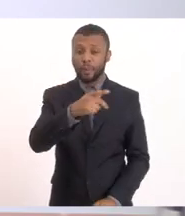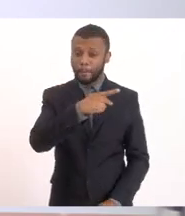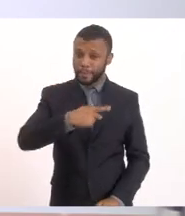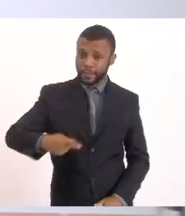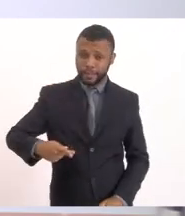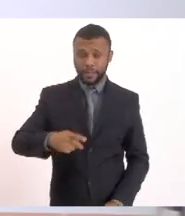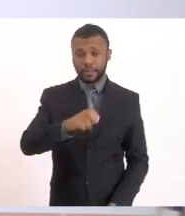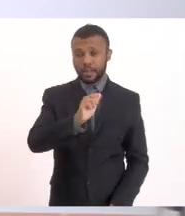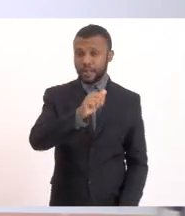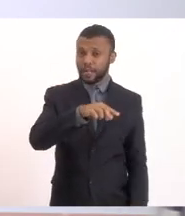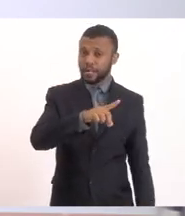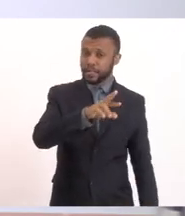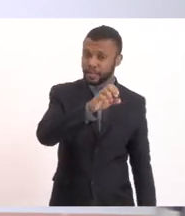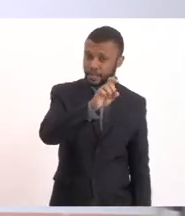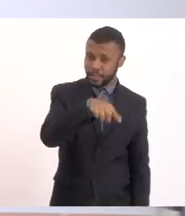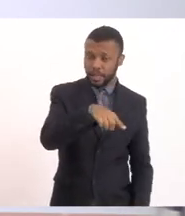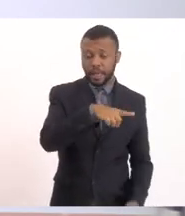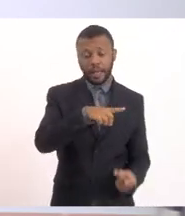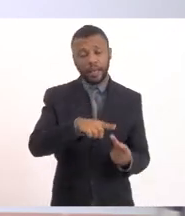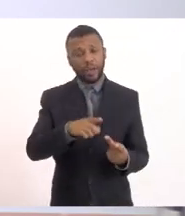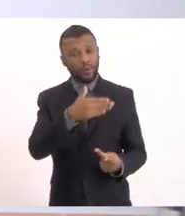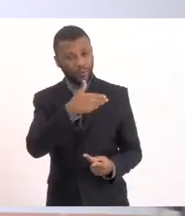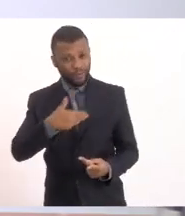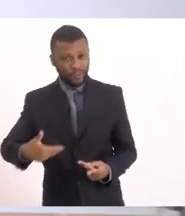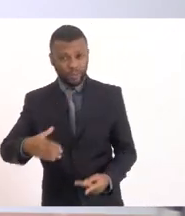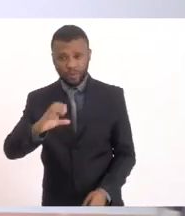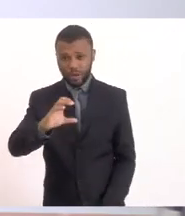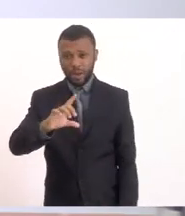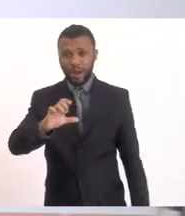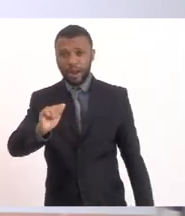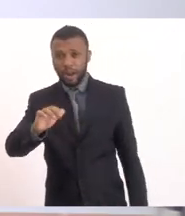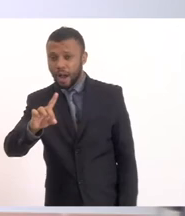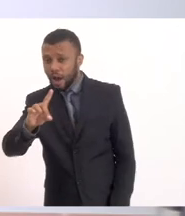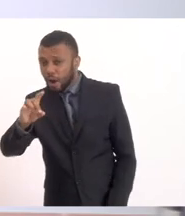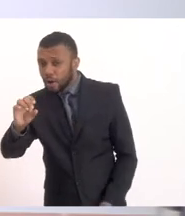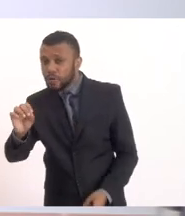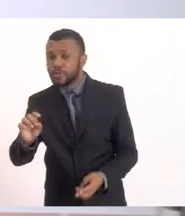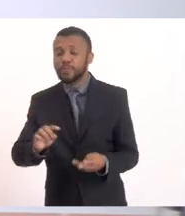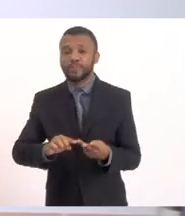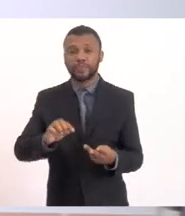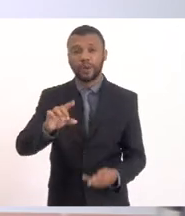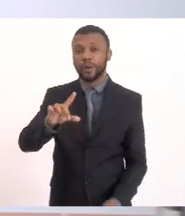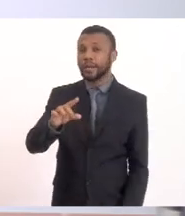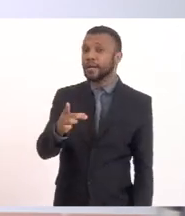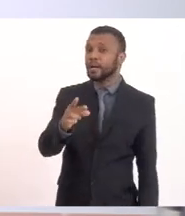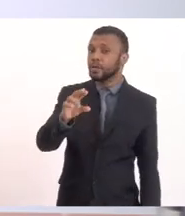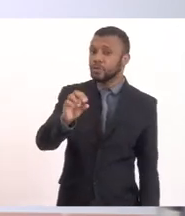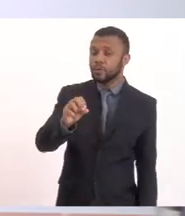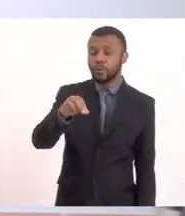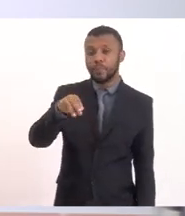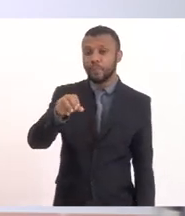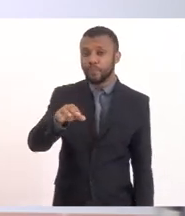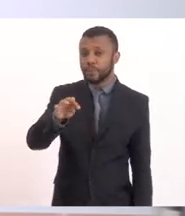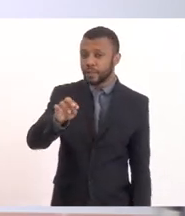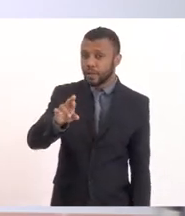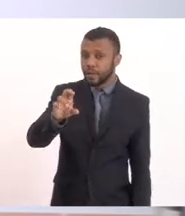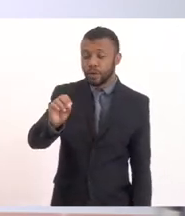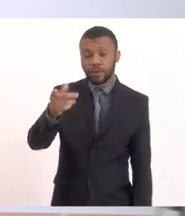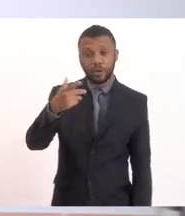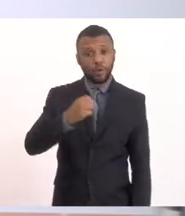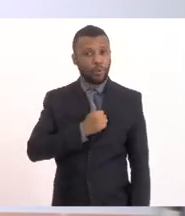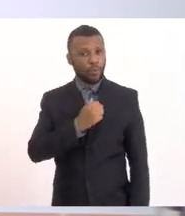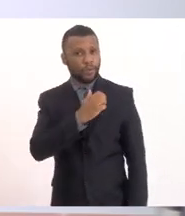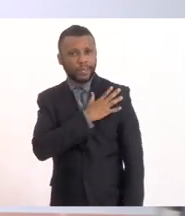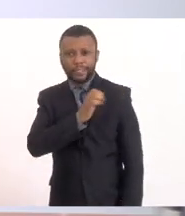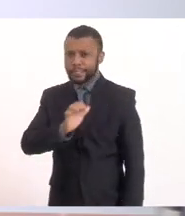os secretários de infraestrutura, o Max, que também é deputado, Leandro Monteiro, que é o nosso comandante-geral dos bombeiros. E está tendo essa